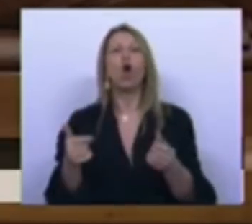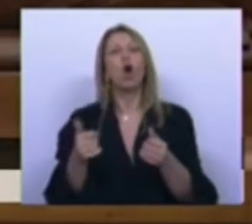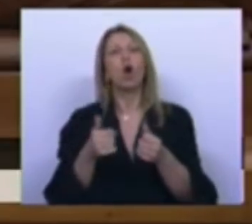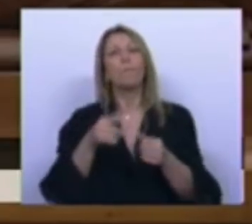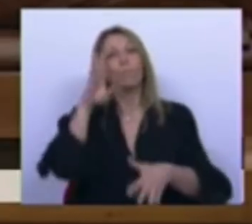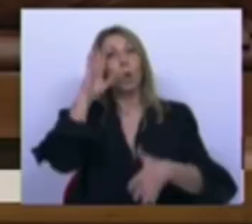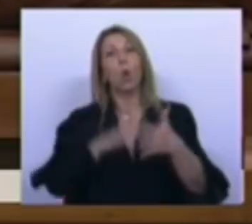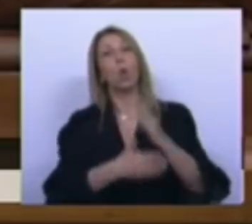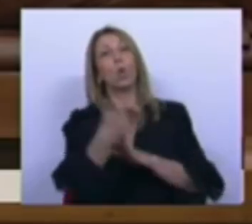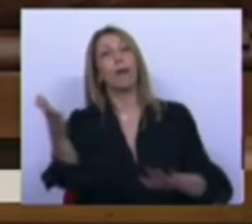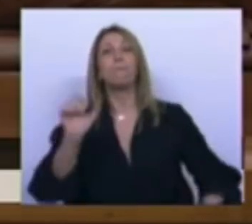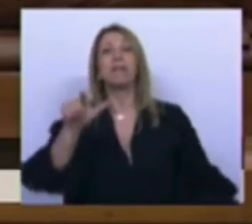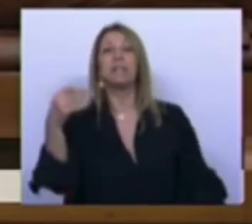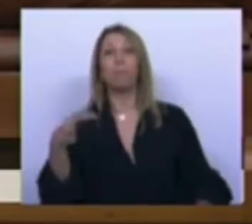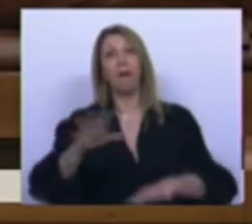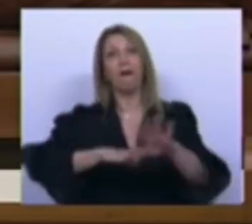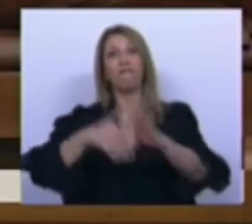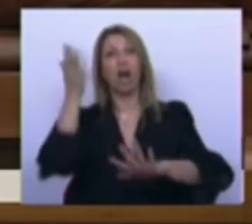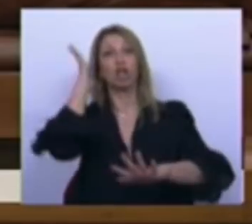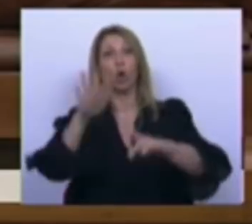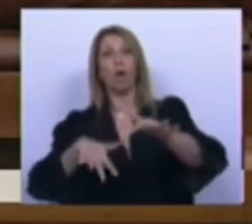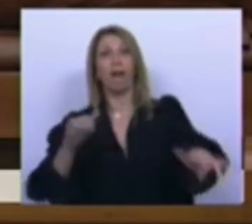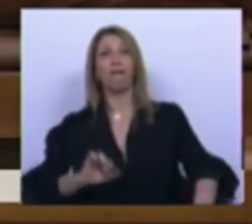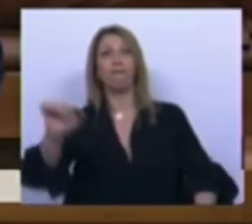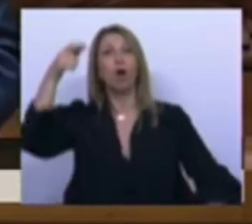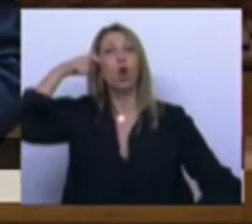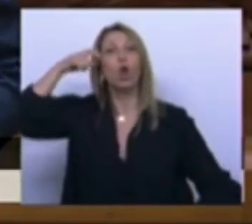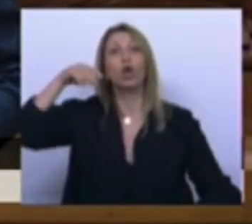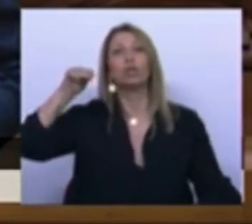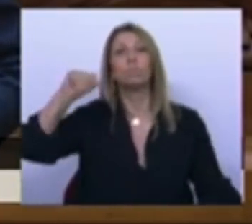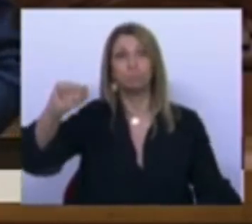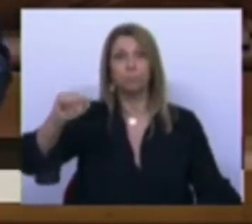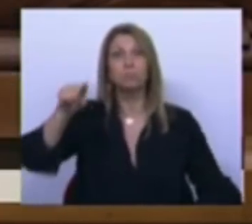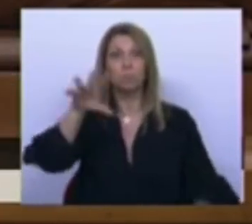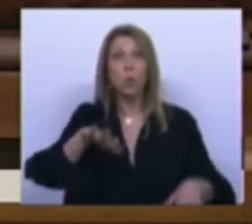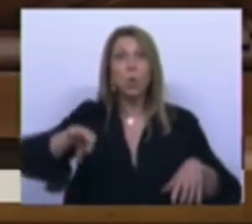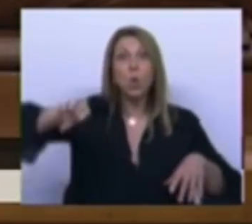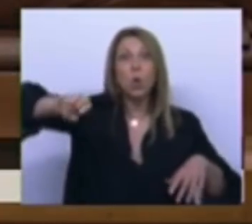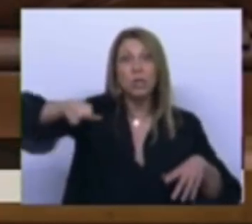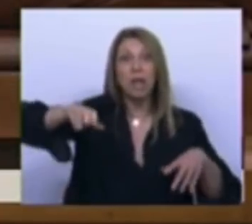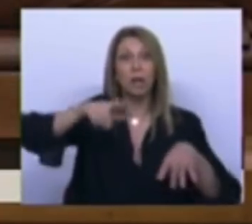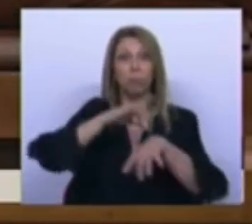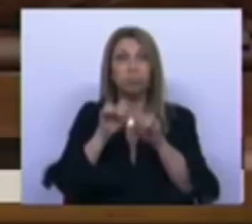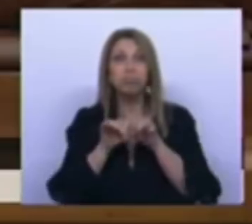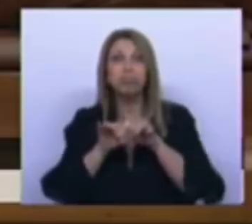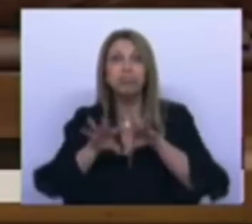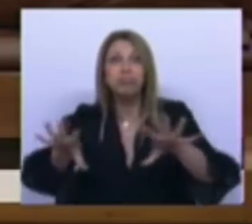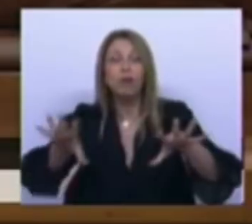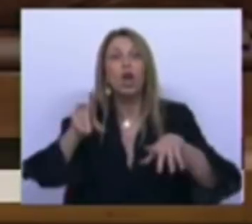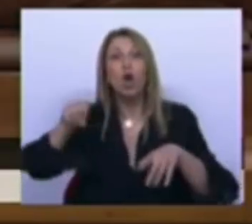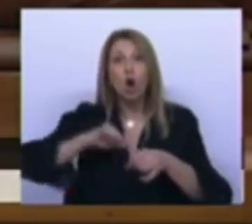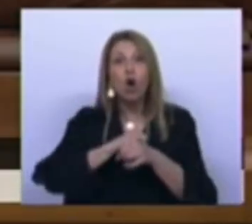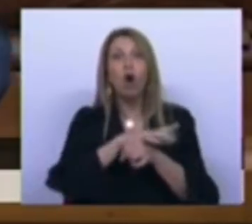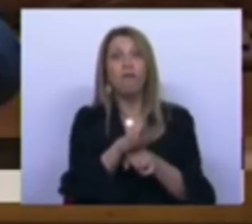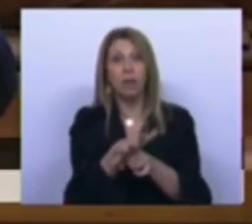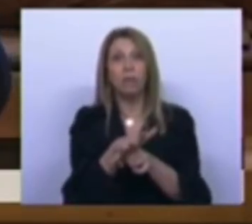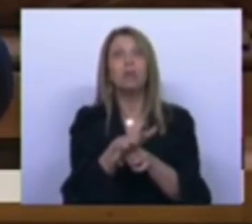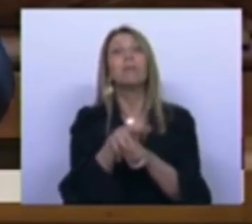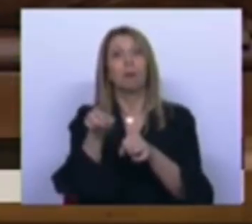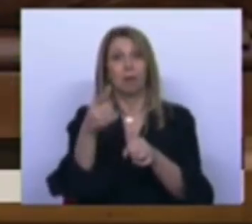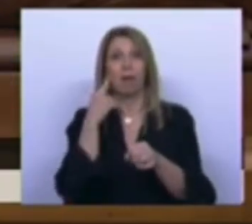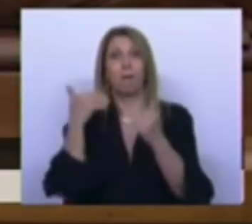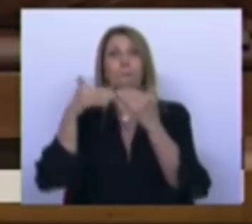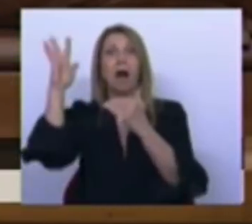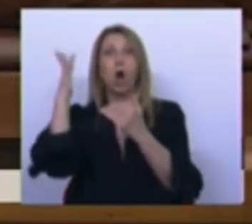o seu congresso em Louros. Um dos conselhos onde a transmissão da Covid-19 é mais elevada em Portugal. Sr.